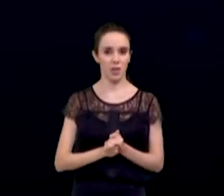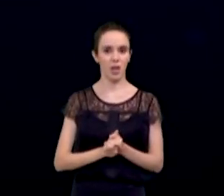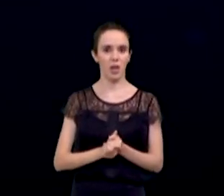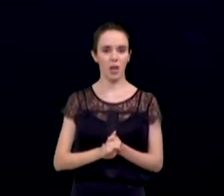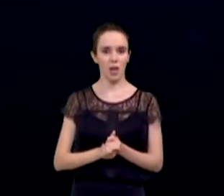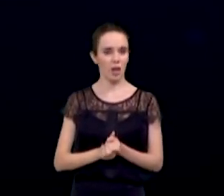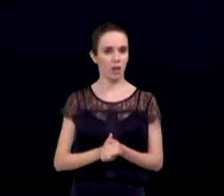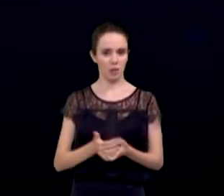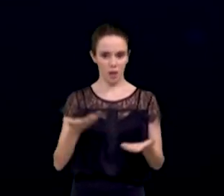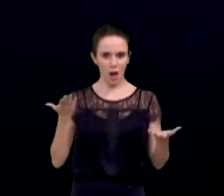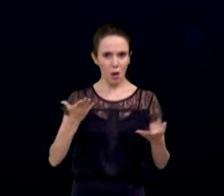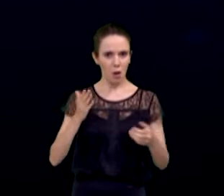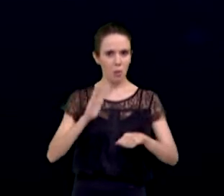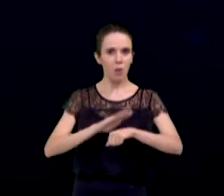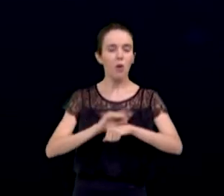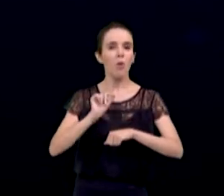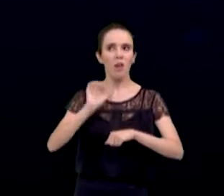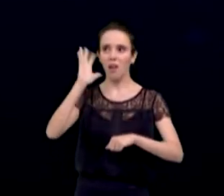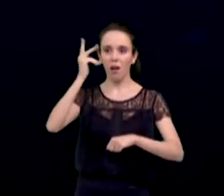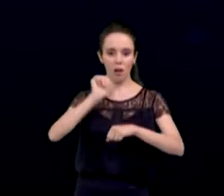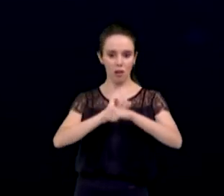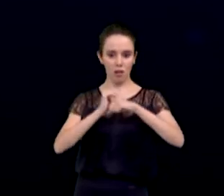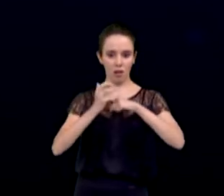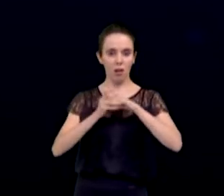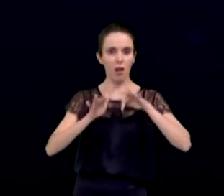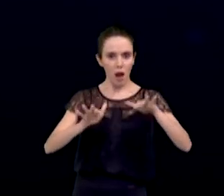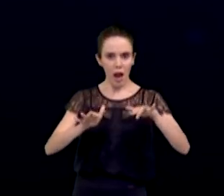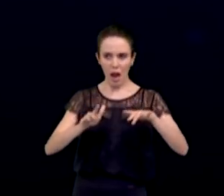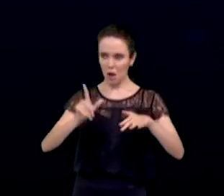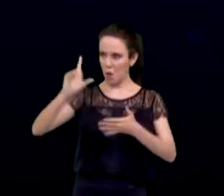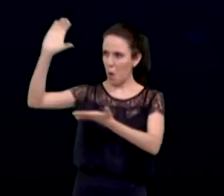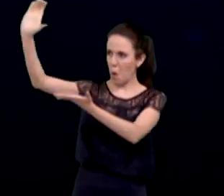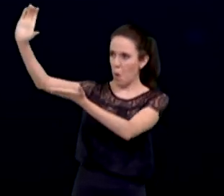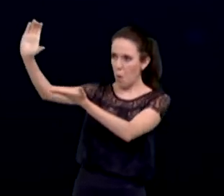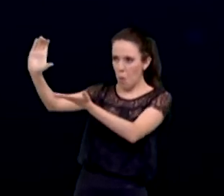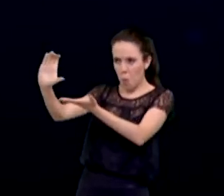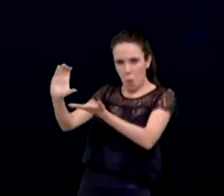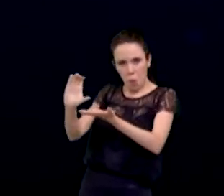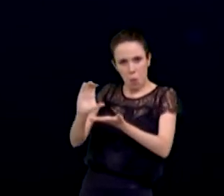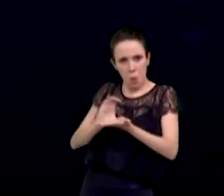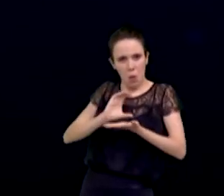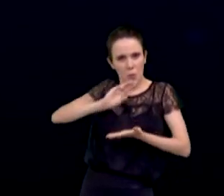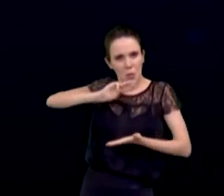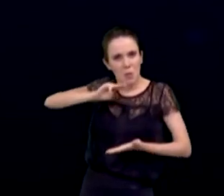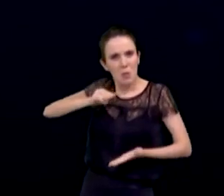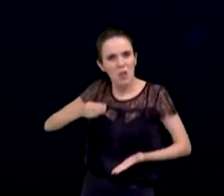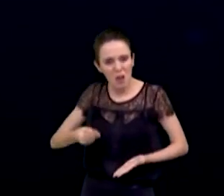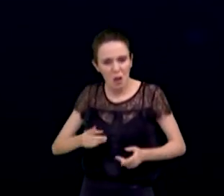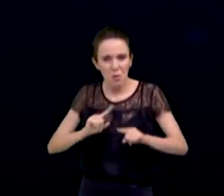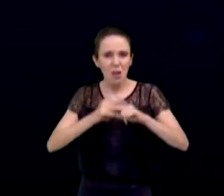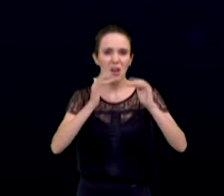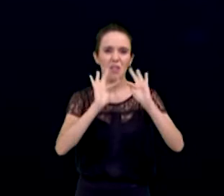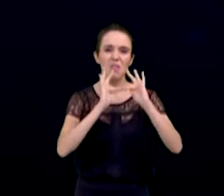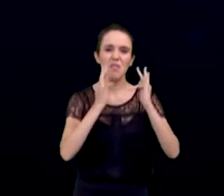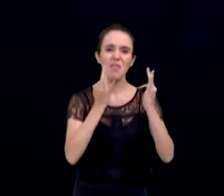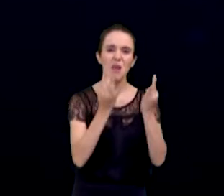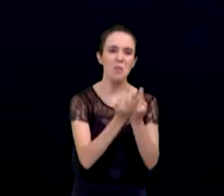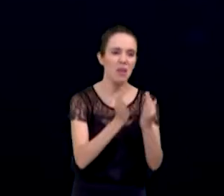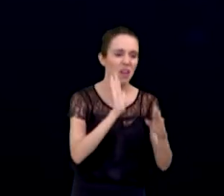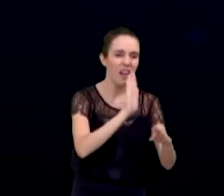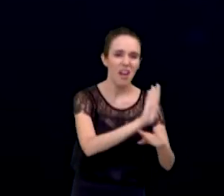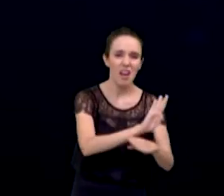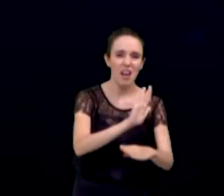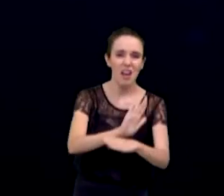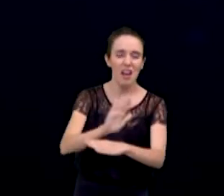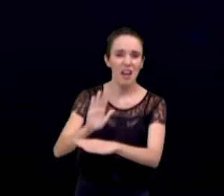e São José recebeu milhões de reais e mesmo assim, muitas famílias estão desamparadas por falta de auxílio